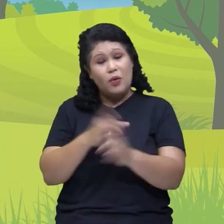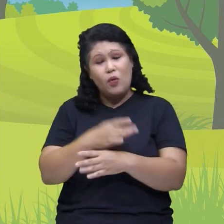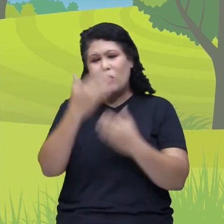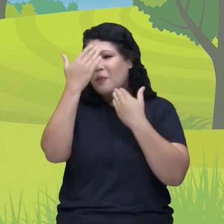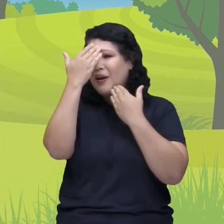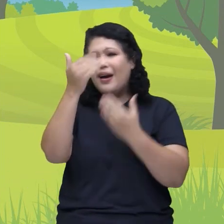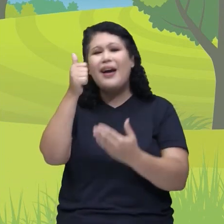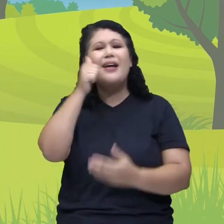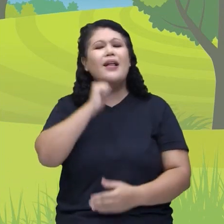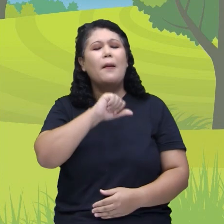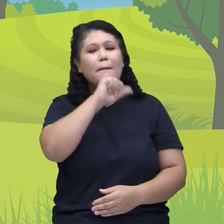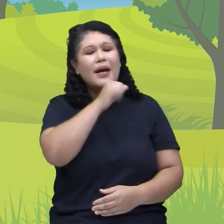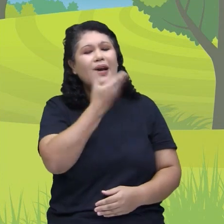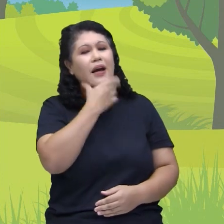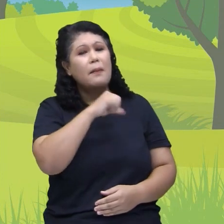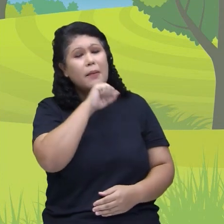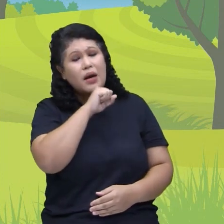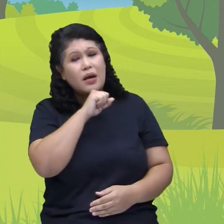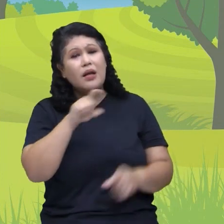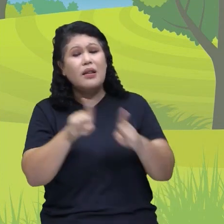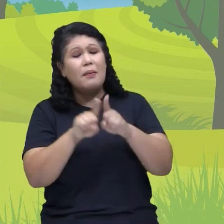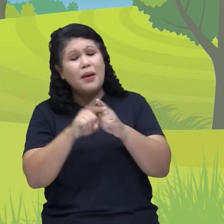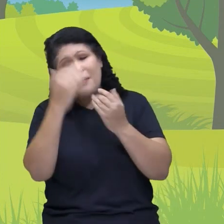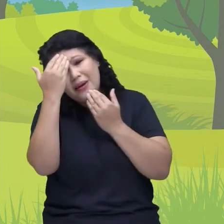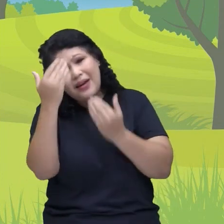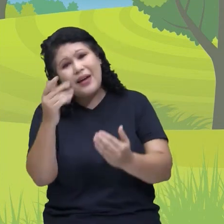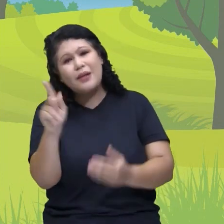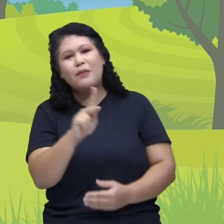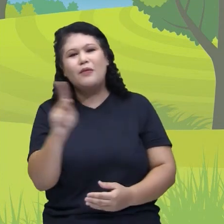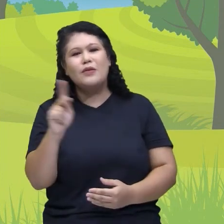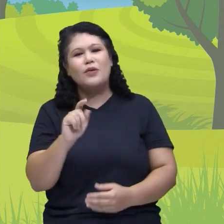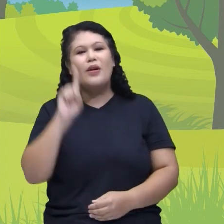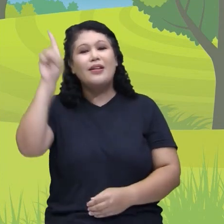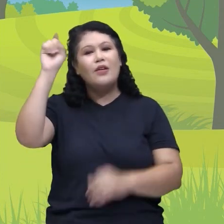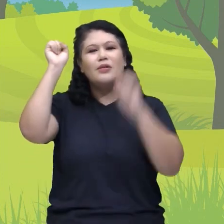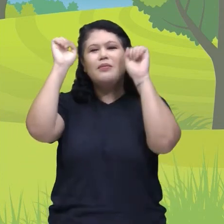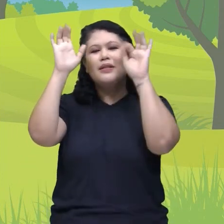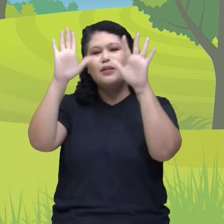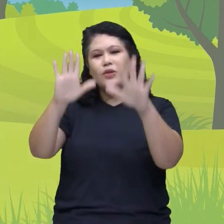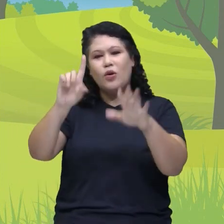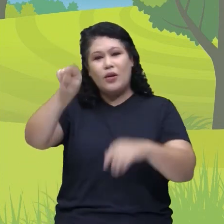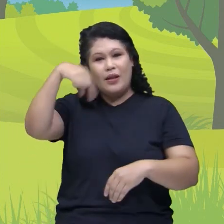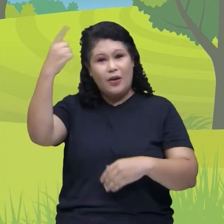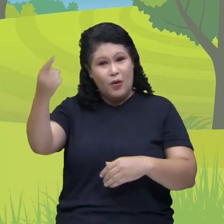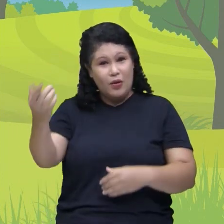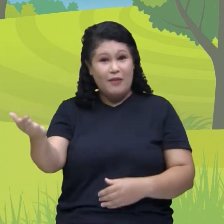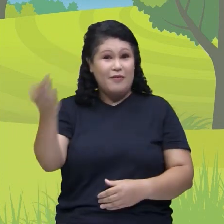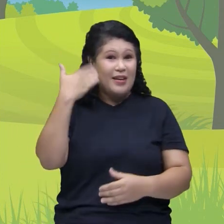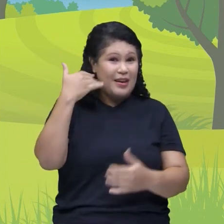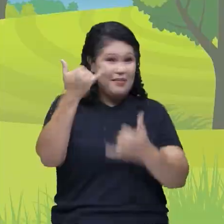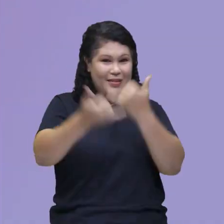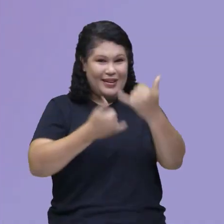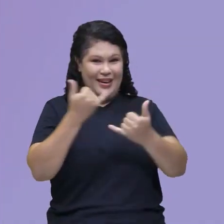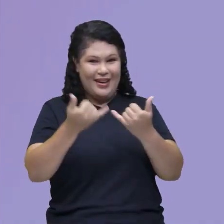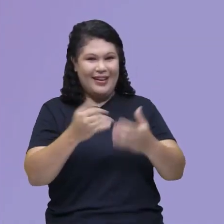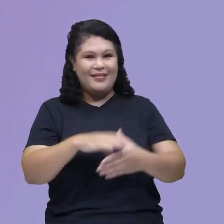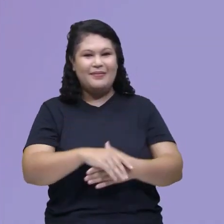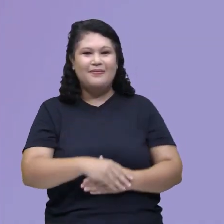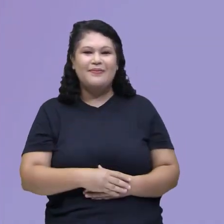Obrigado, mamãe. Obrigado, professoras. Fiquem com Deus. E até o próximo quadro EBA. Vamos brincar?